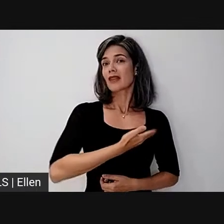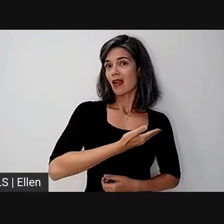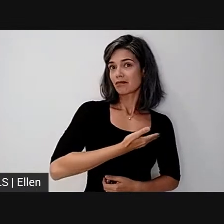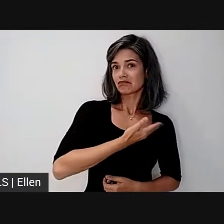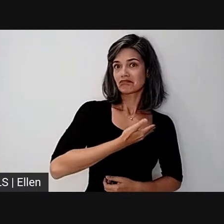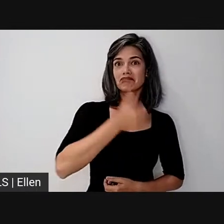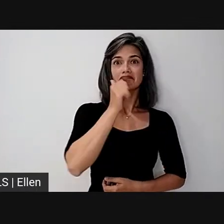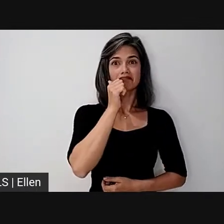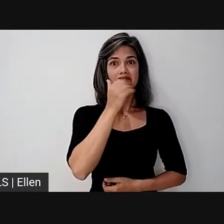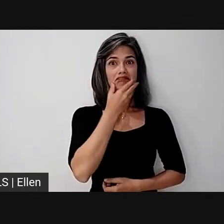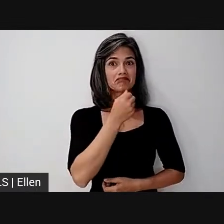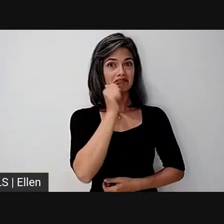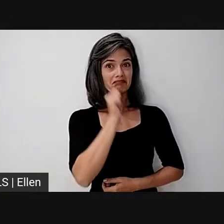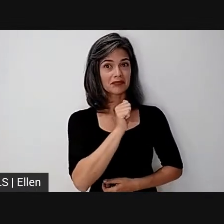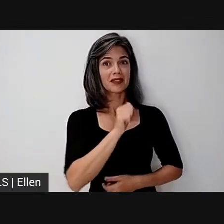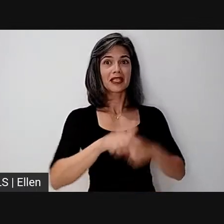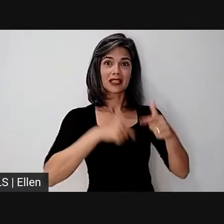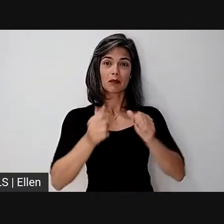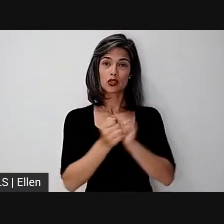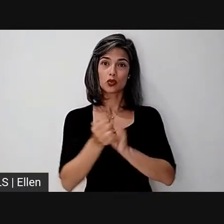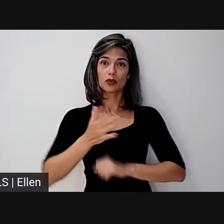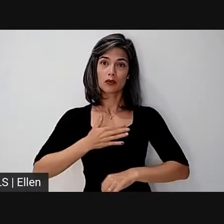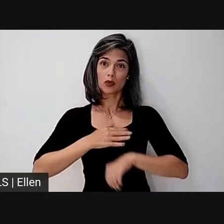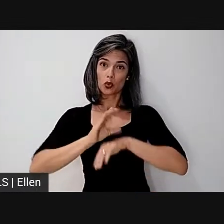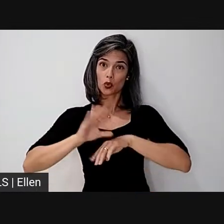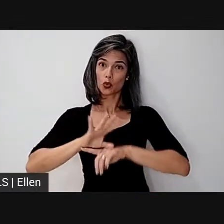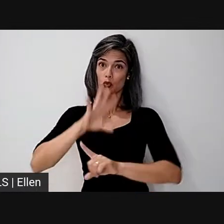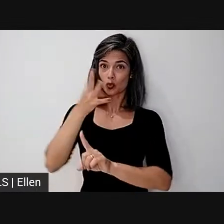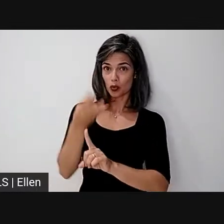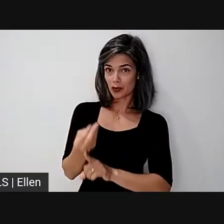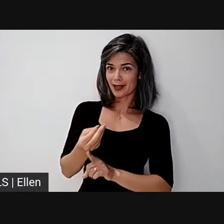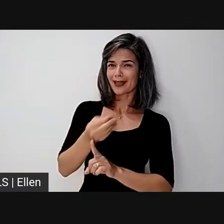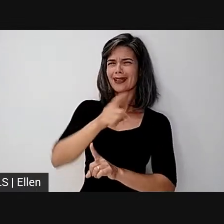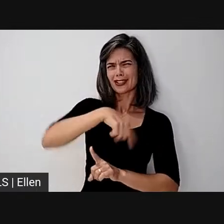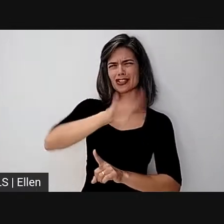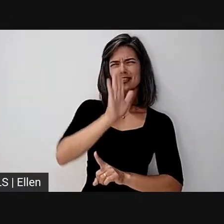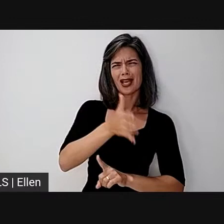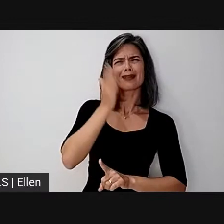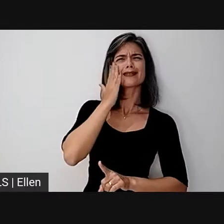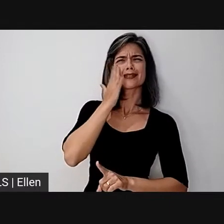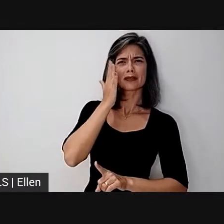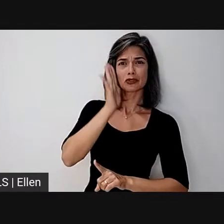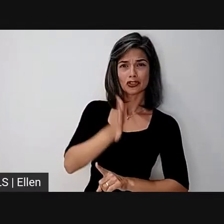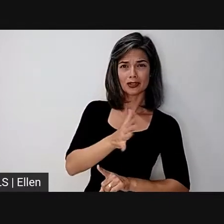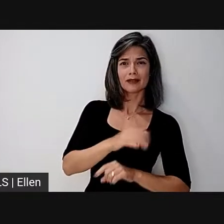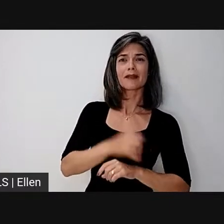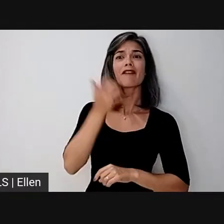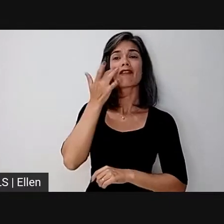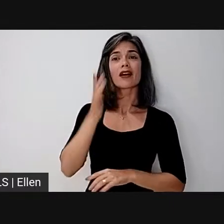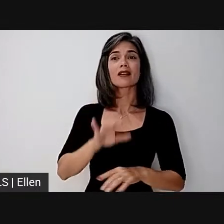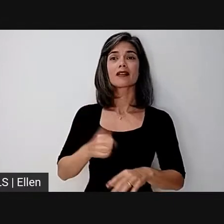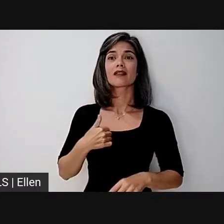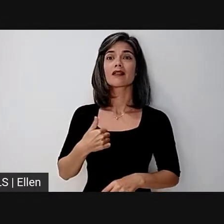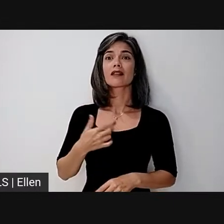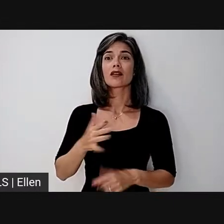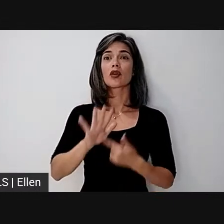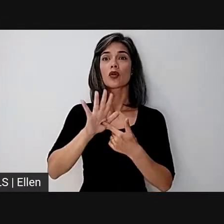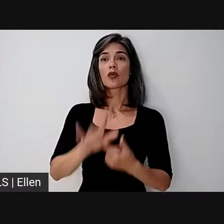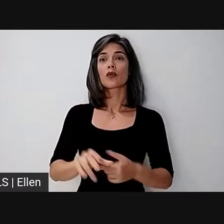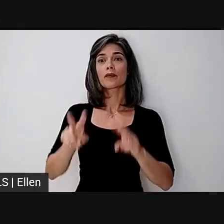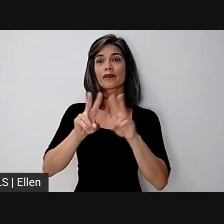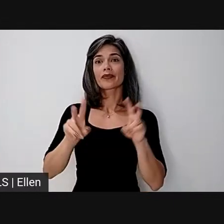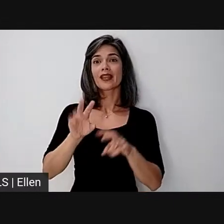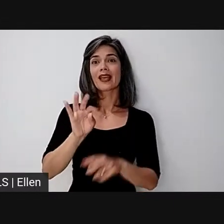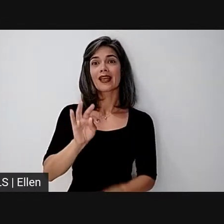comigo na tutoria do curso de artes, então elas vão entender muito bem do que eu estou falando. Faço menção à série A Traição das Imagens,